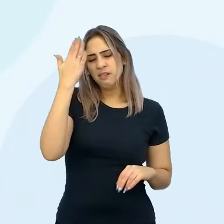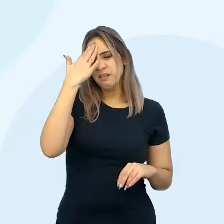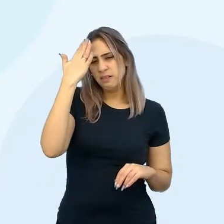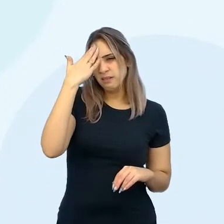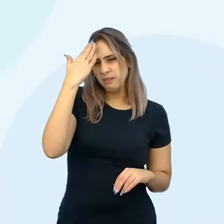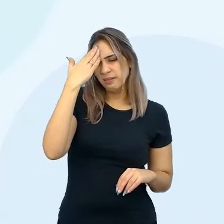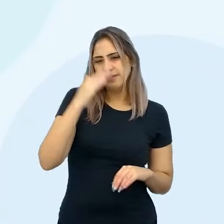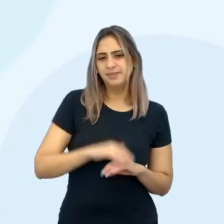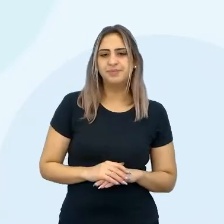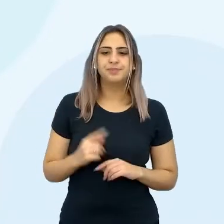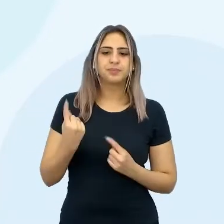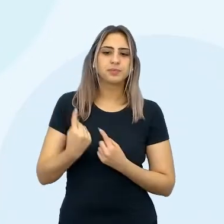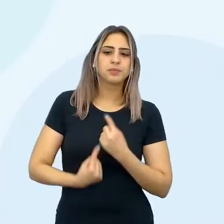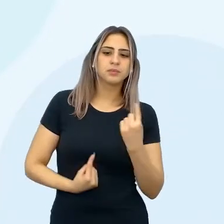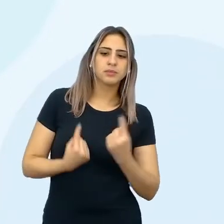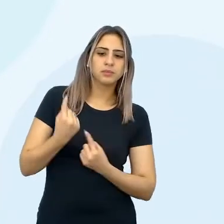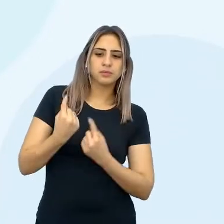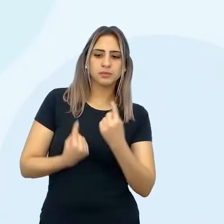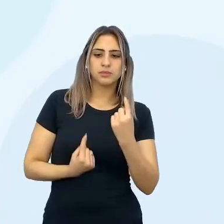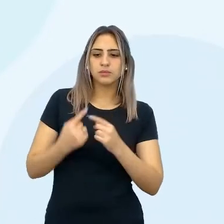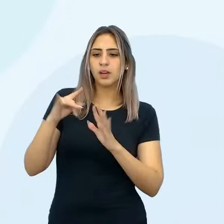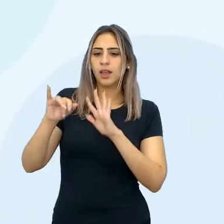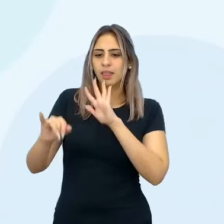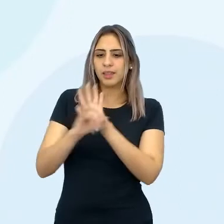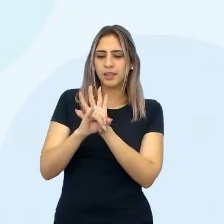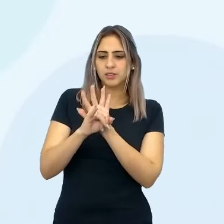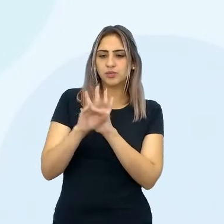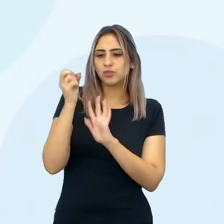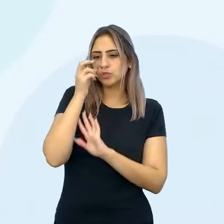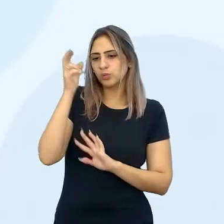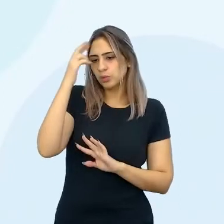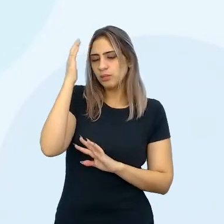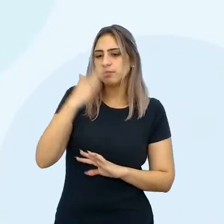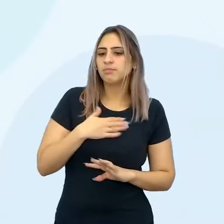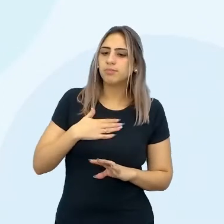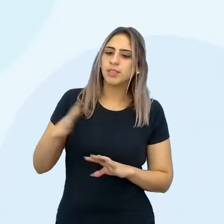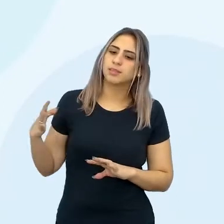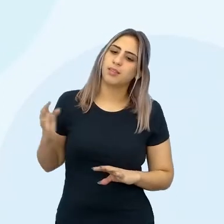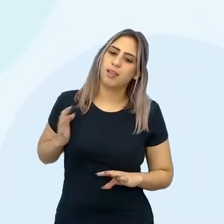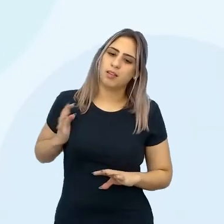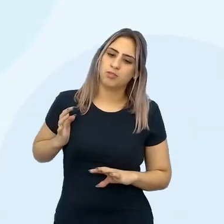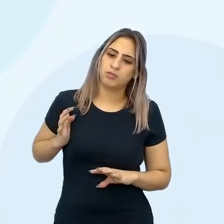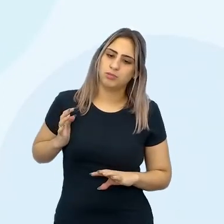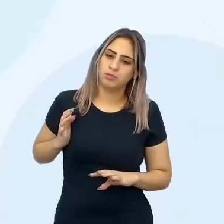qual que é a identidade cultural da minha cidade.